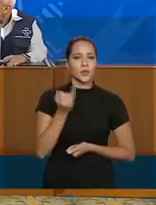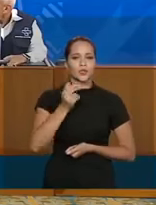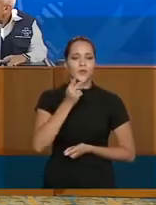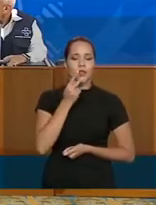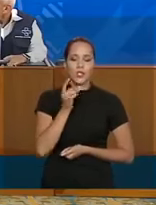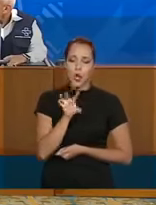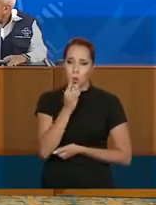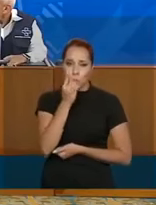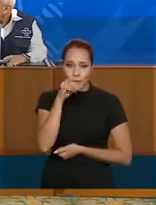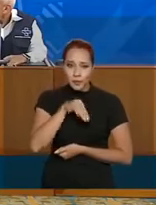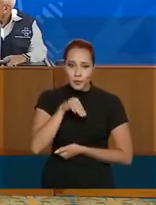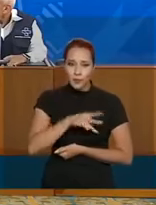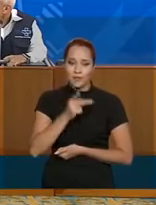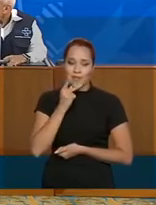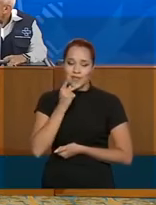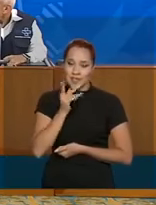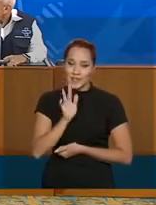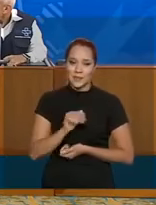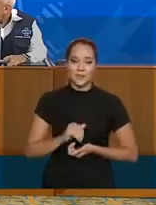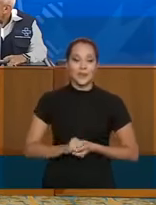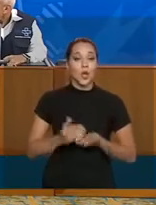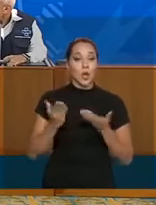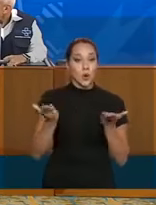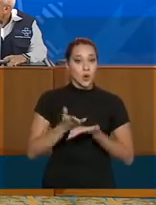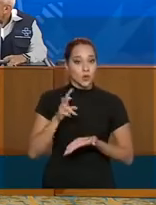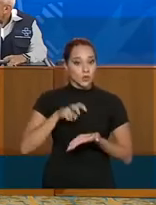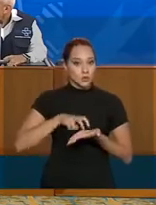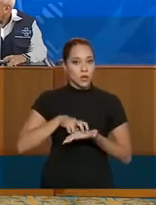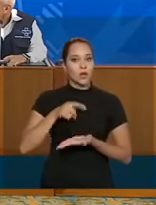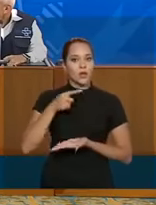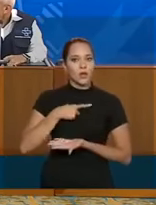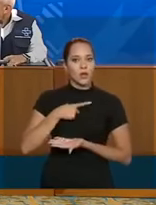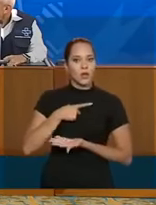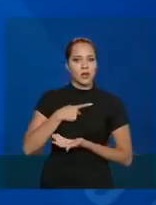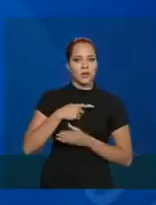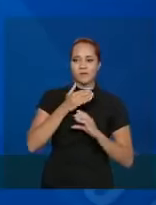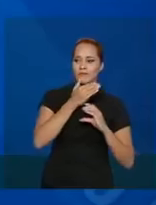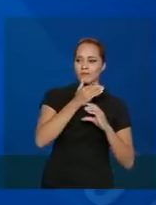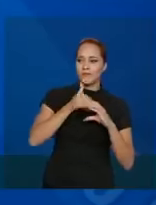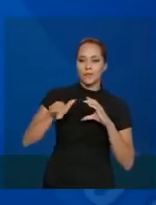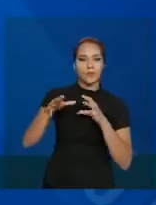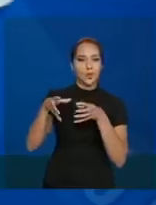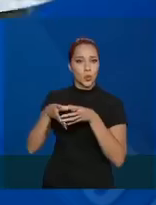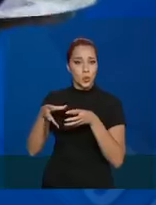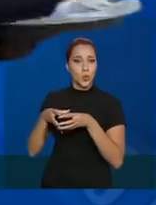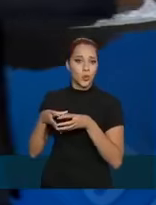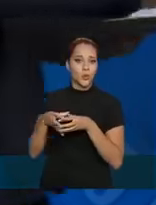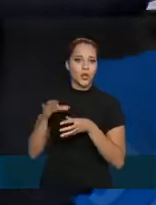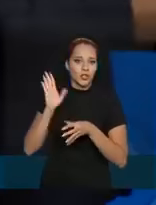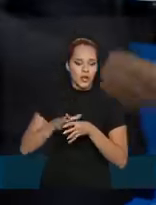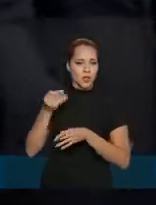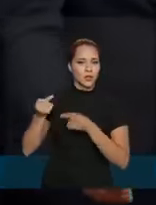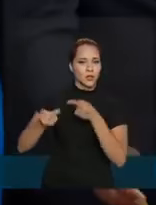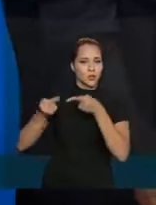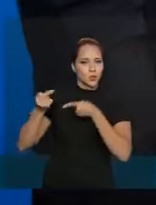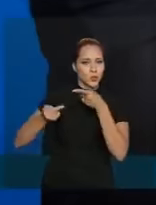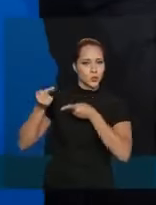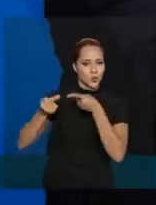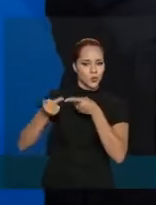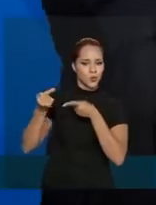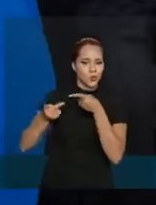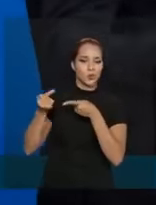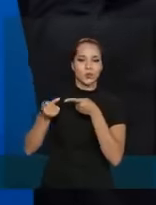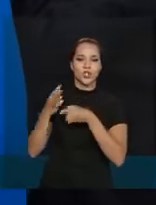um minuto. Hoje pela manhã eu mandei uma mensagem para a minha equipe. Nós estamos discutindo a